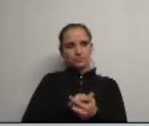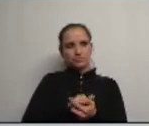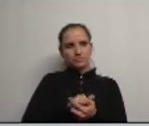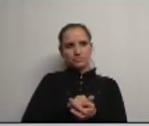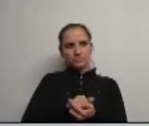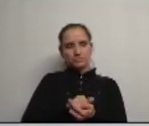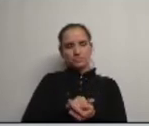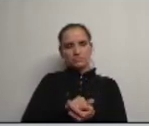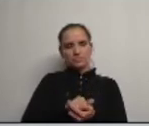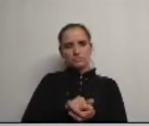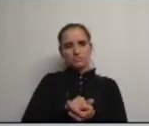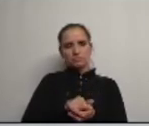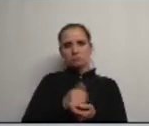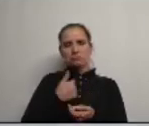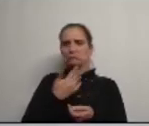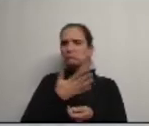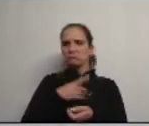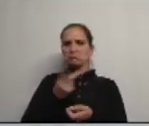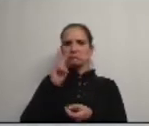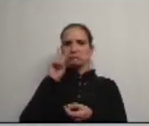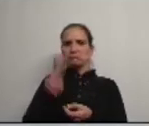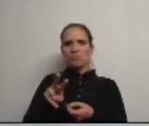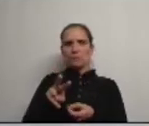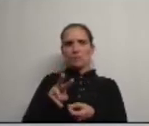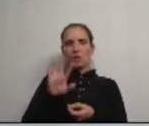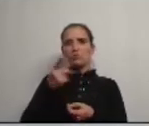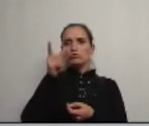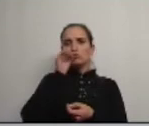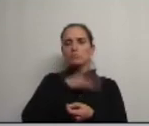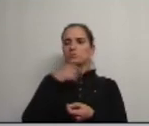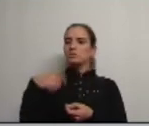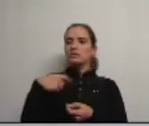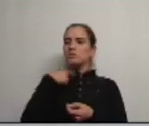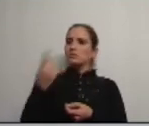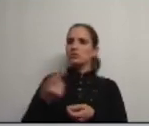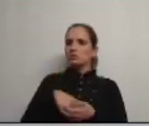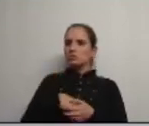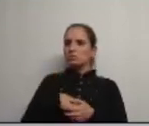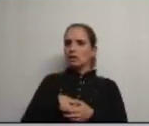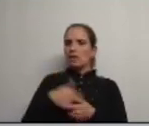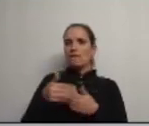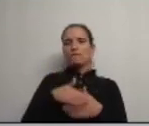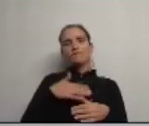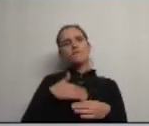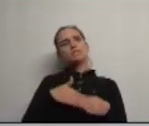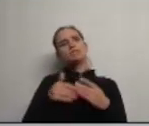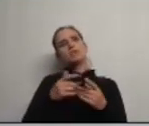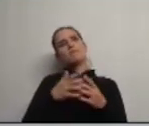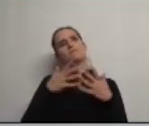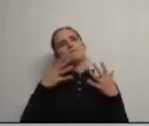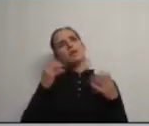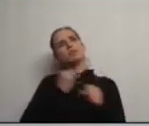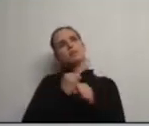não não gosto de ver quando o Sr. Presidente diz que está a fazer um grande trabalho na